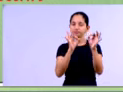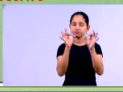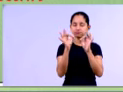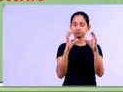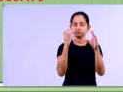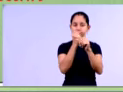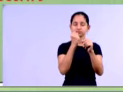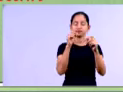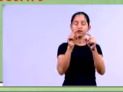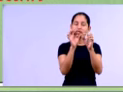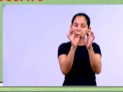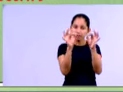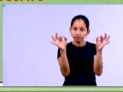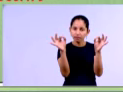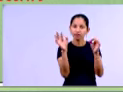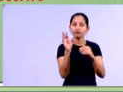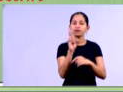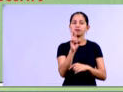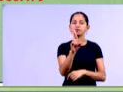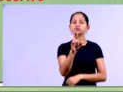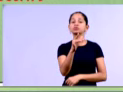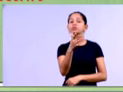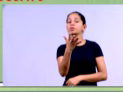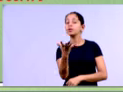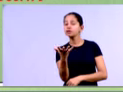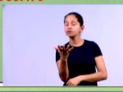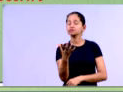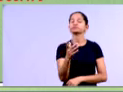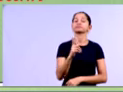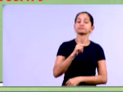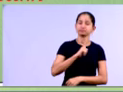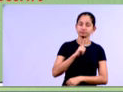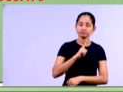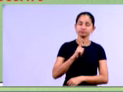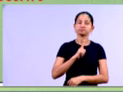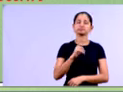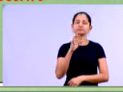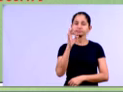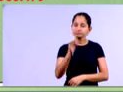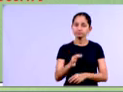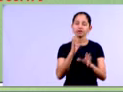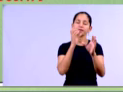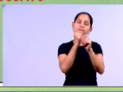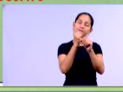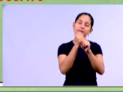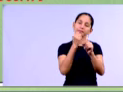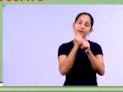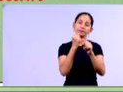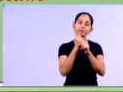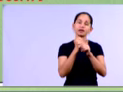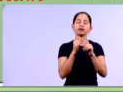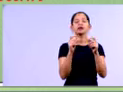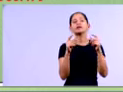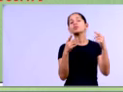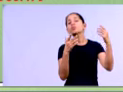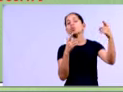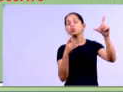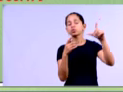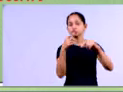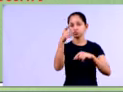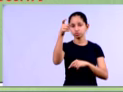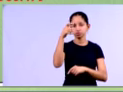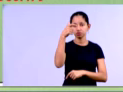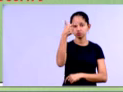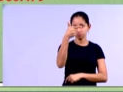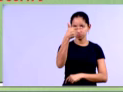total de 0,7350. O X2, né, você tem que pegar aqui o realizável a longo prazo dividido